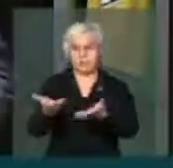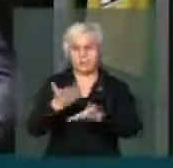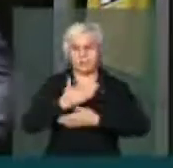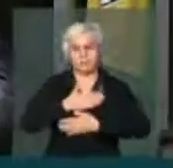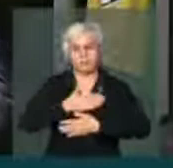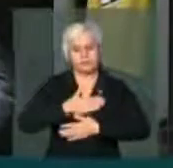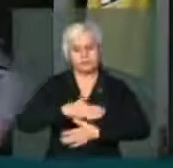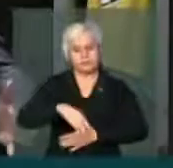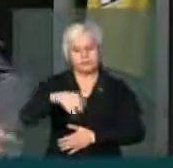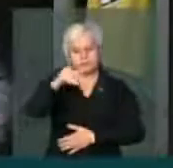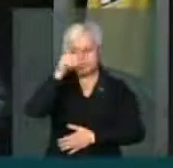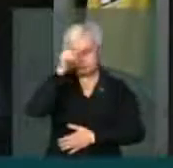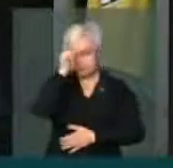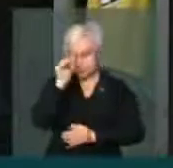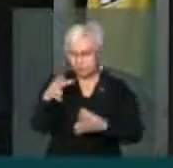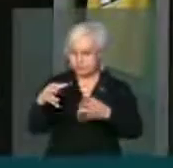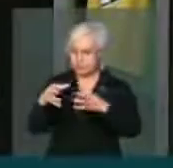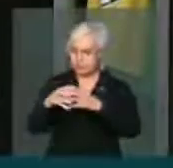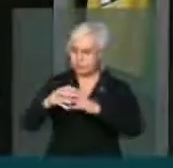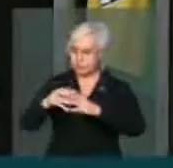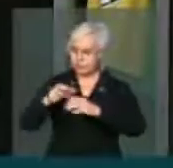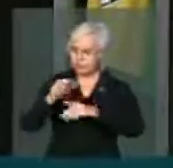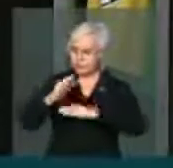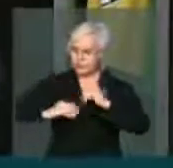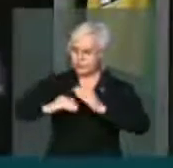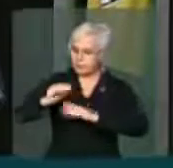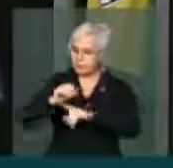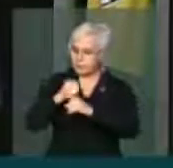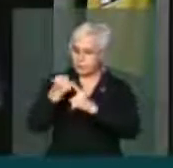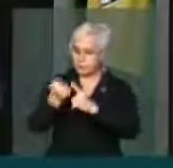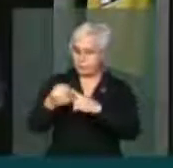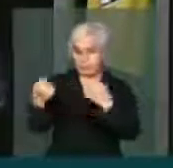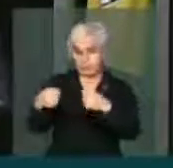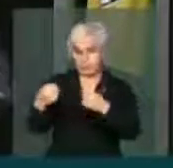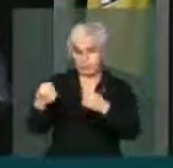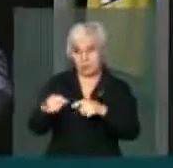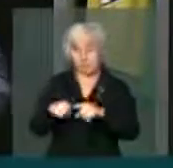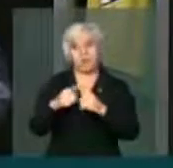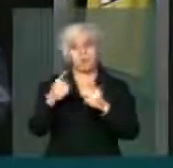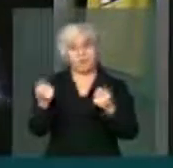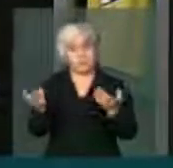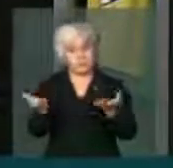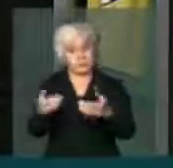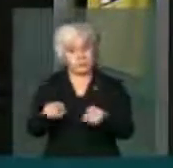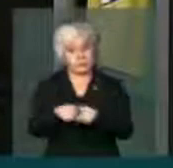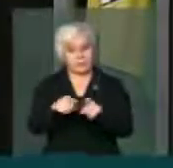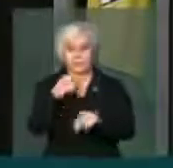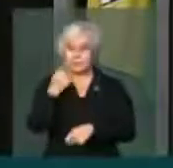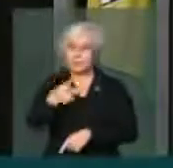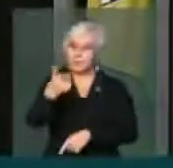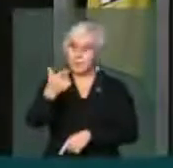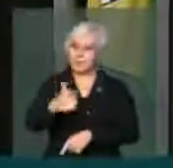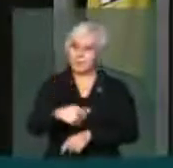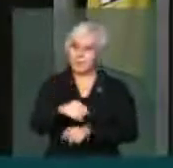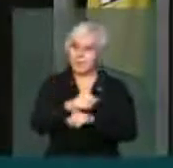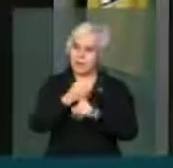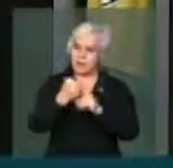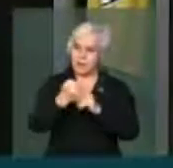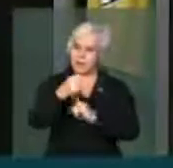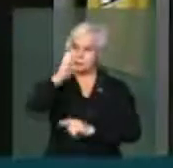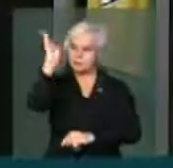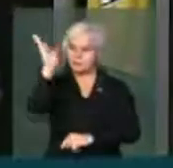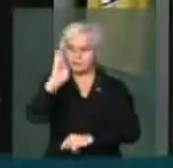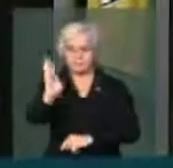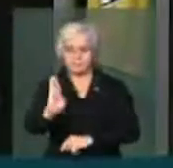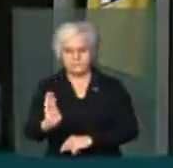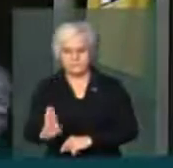a essa camada da sociedade que precisa muito. Mas é bom também, mais uma vez, reiterar a sociedade brasileira